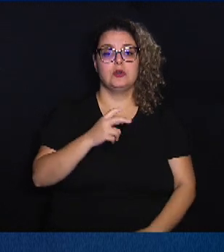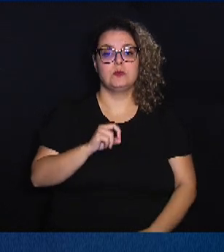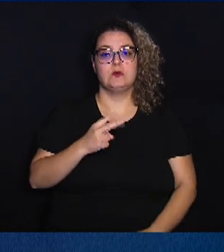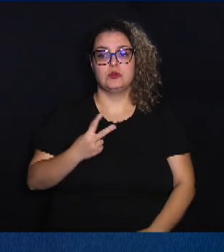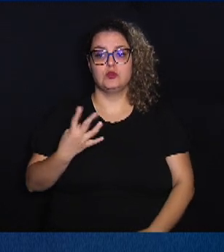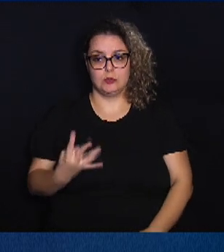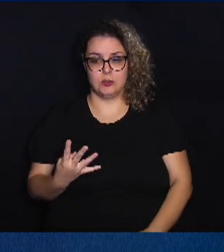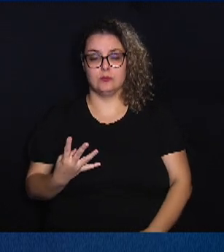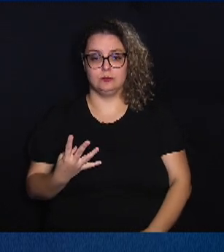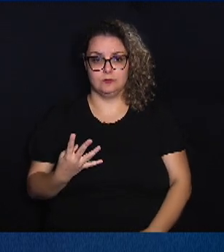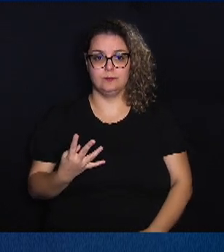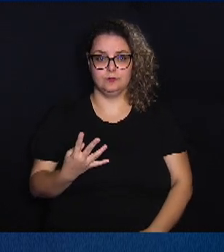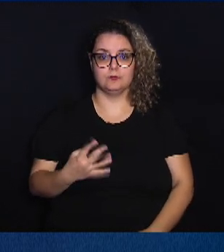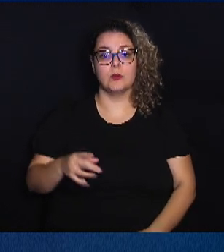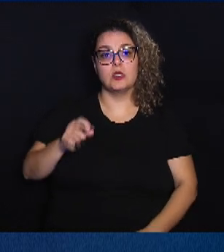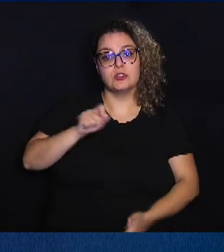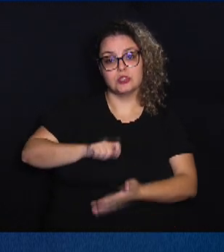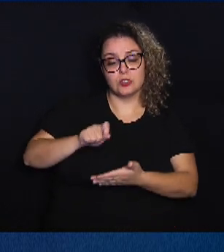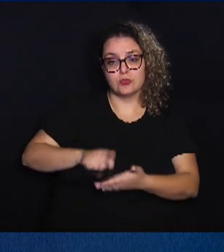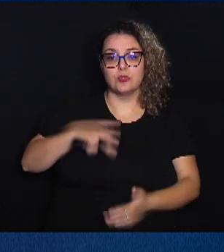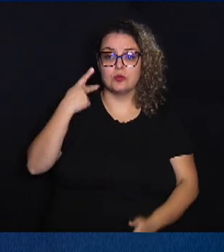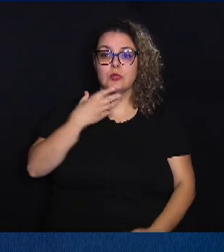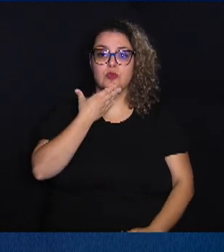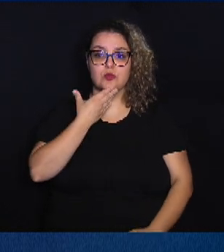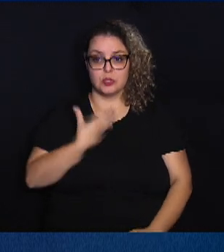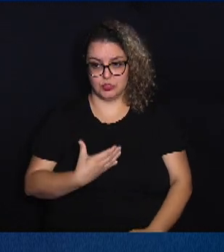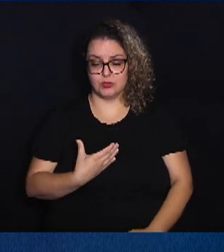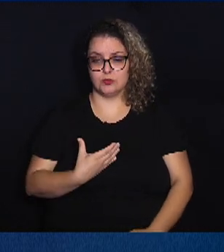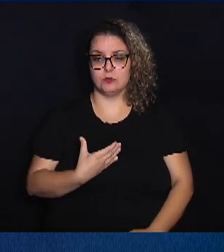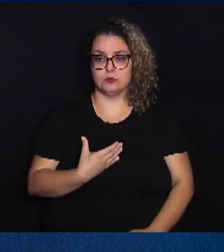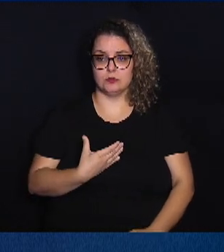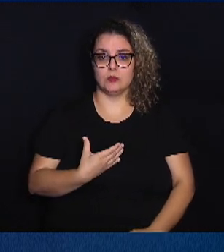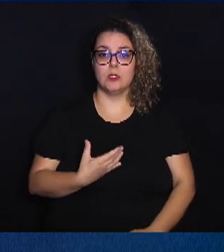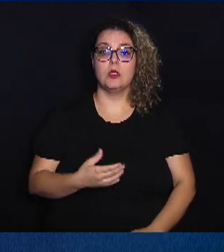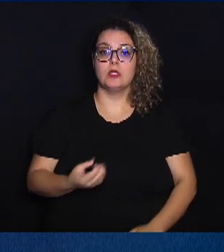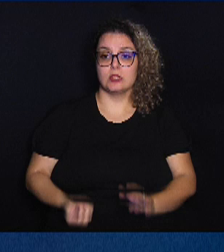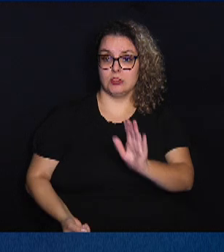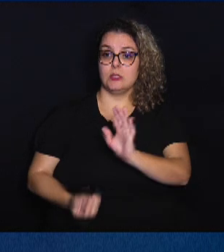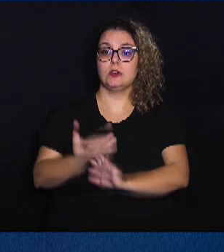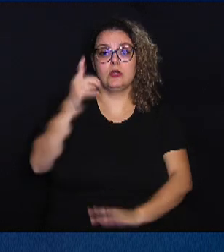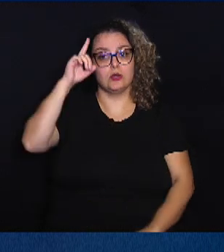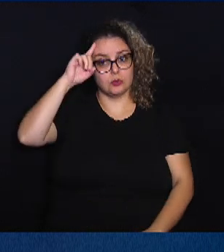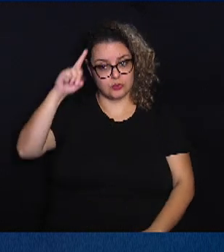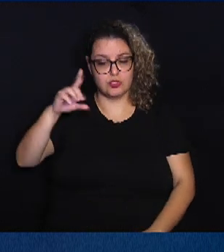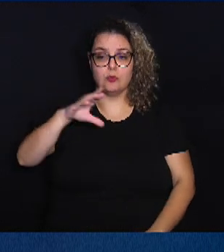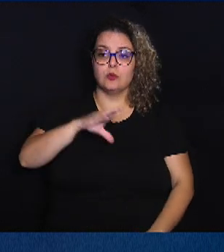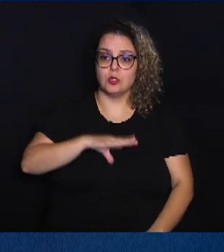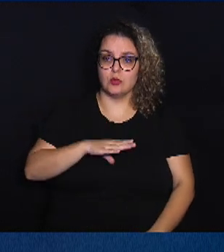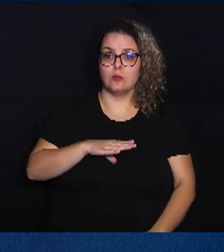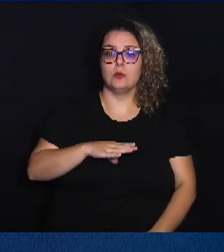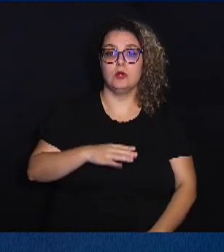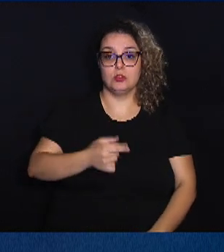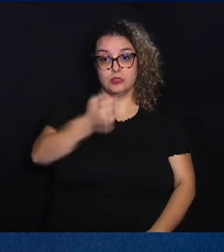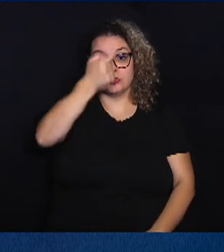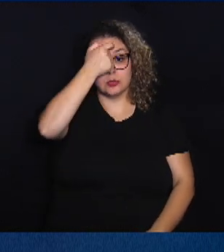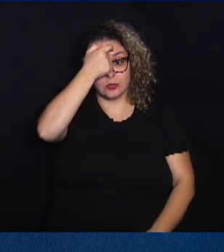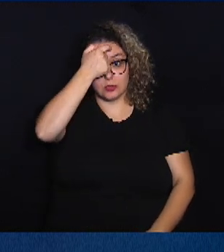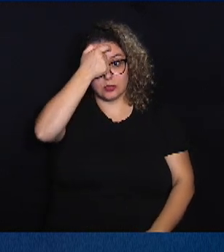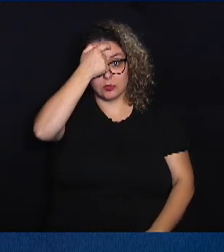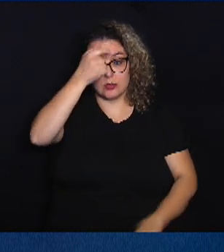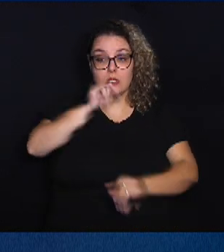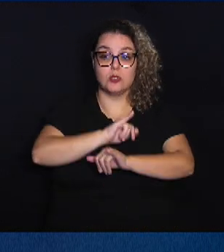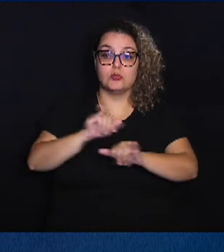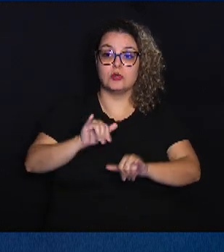2024, de autoria do vereador do Carmo Luiz, que institui o Dia Municipal de Conscientização e